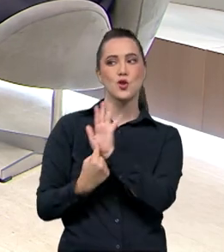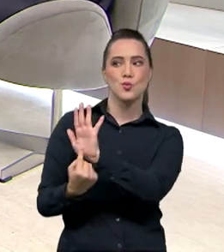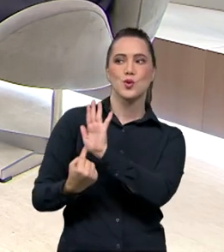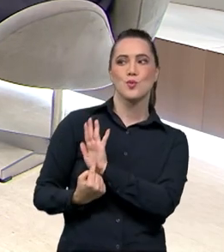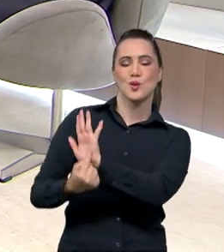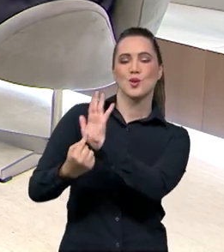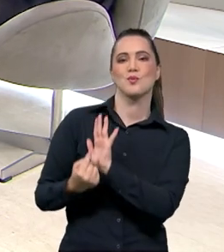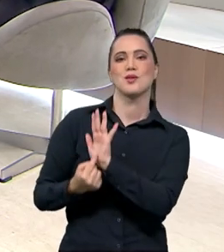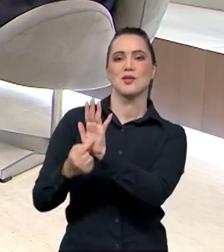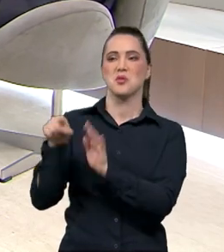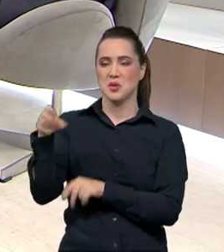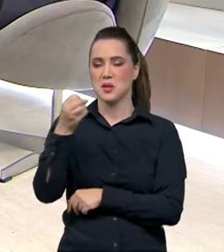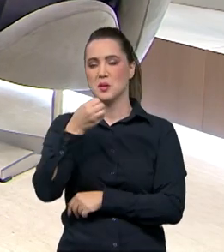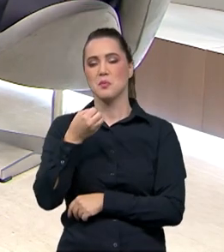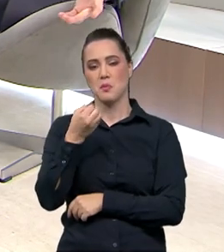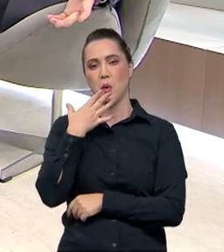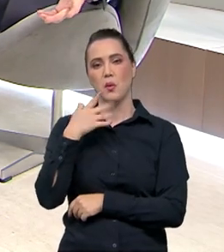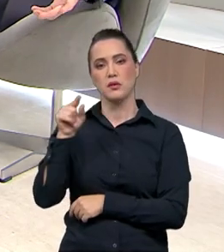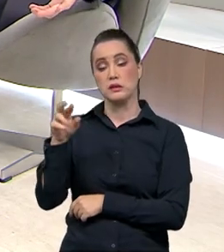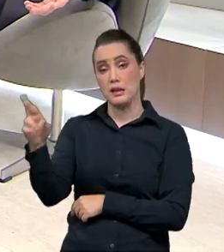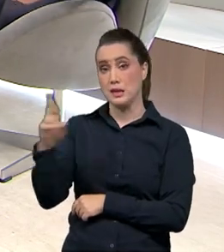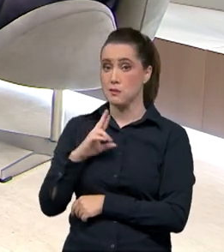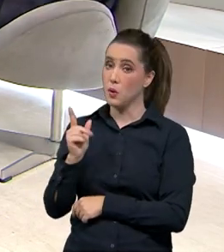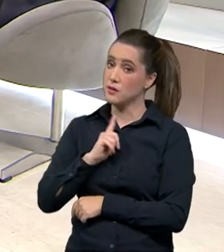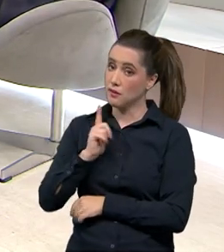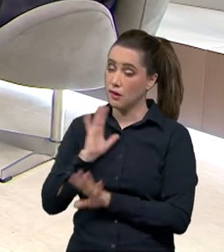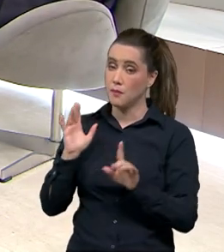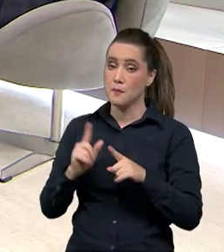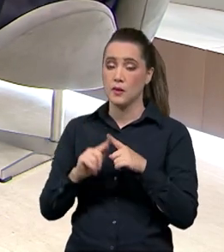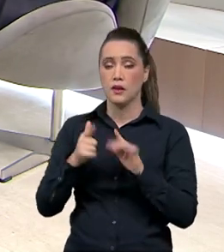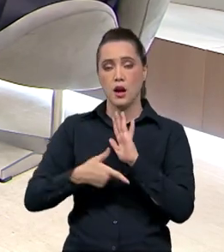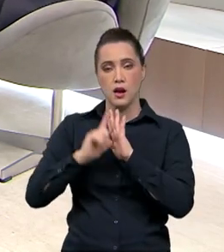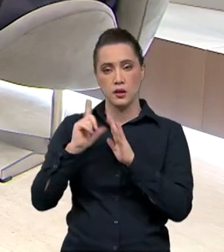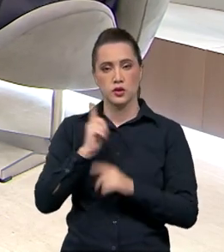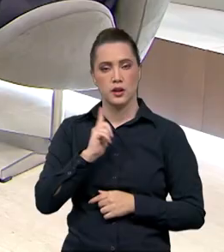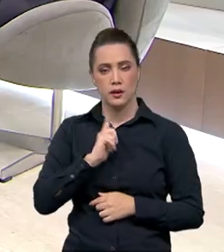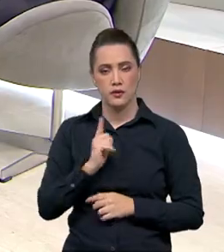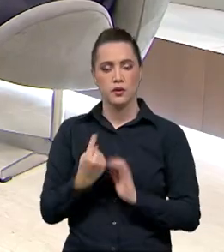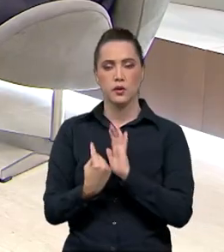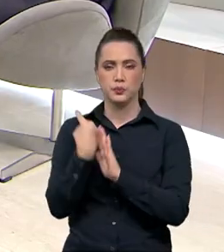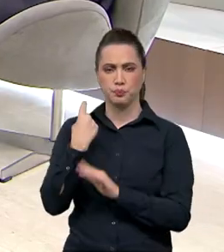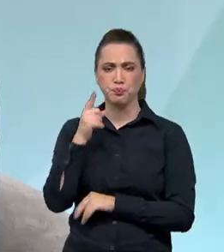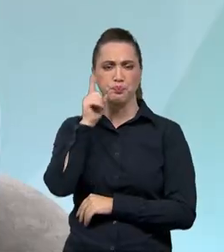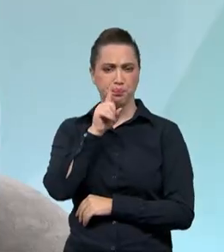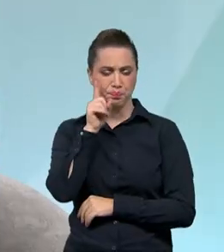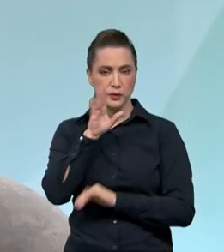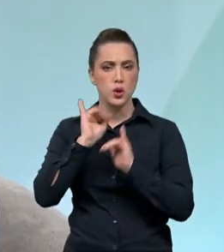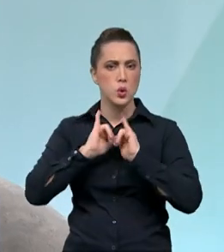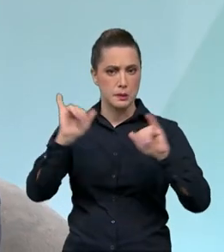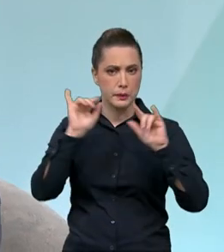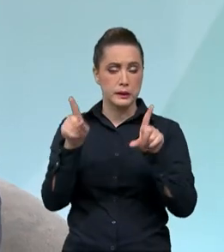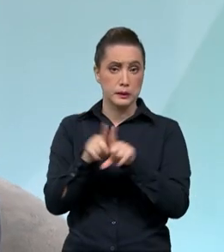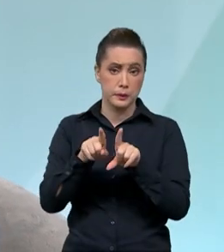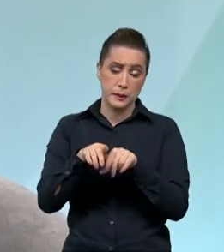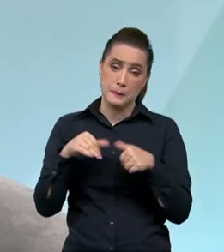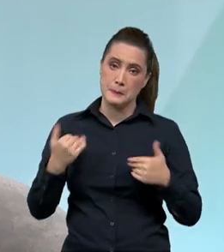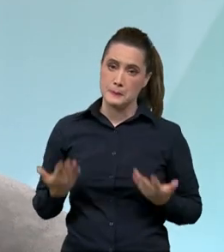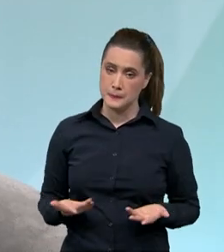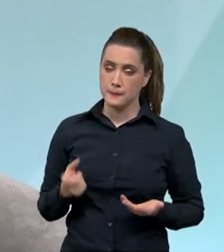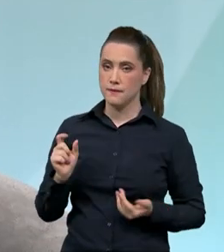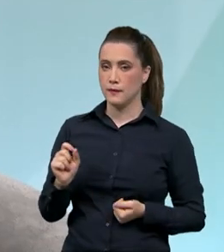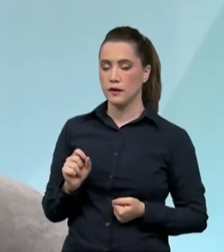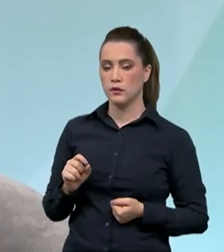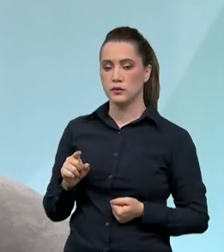resultados têm sido muito bons. Anteriormente, a gente fez uma outra campanha nos Estados Unidos, a